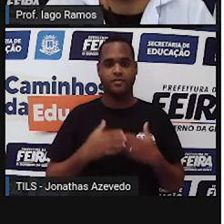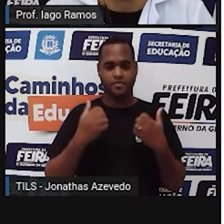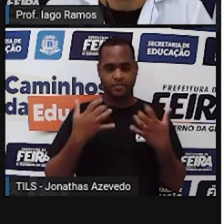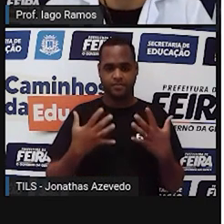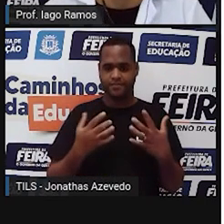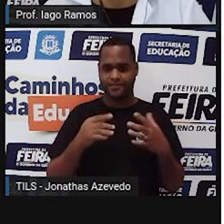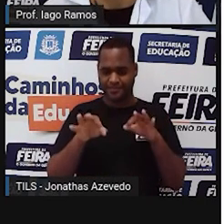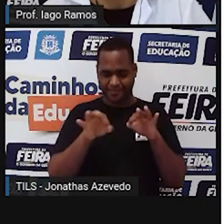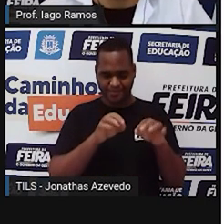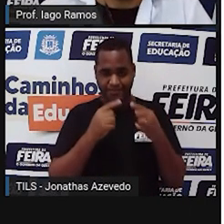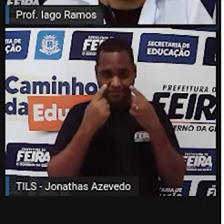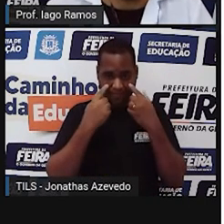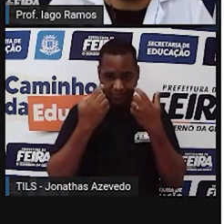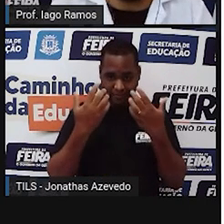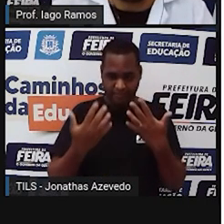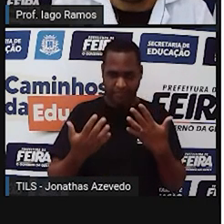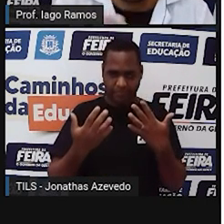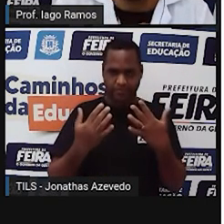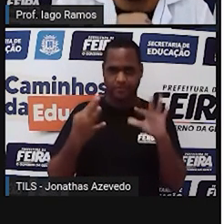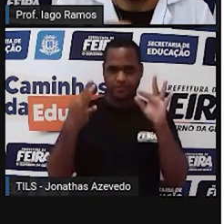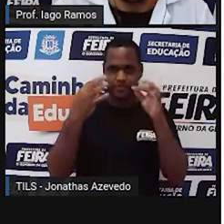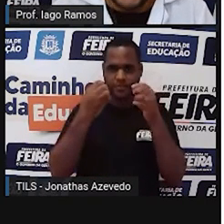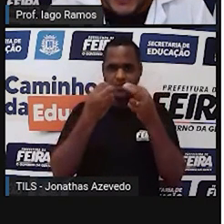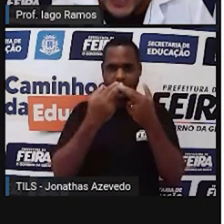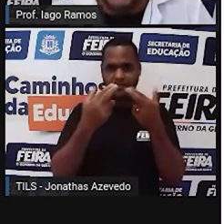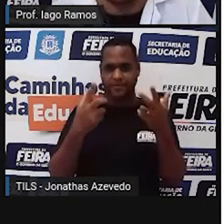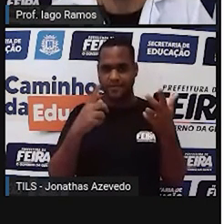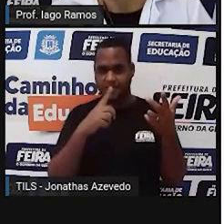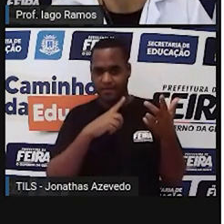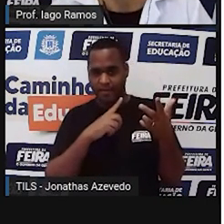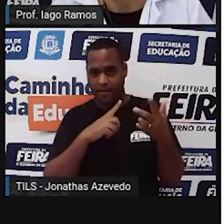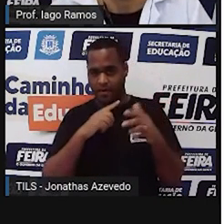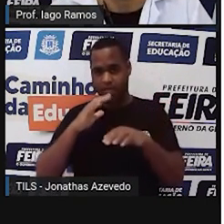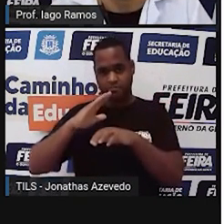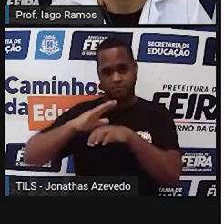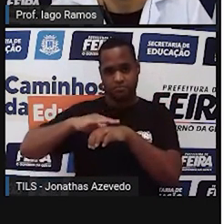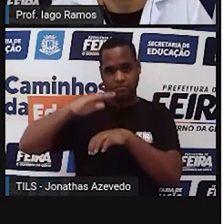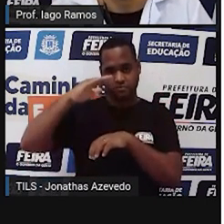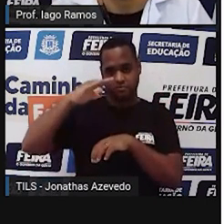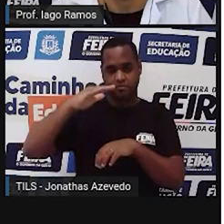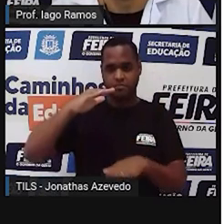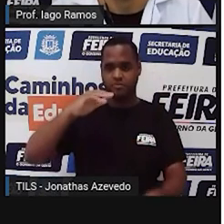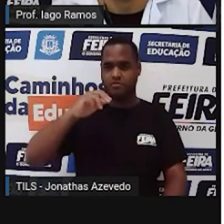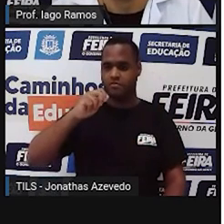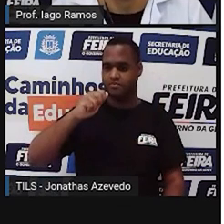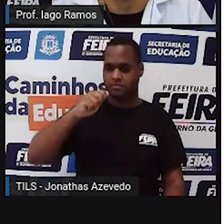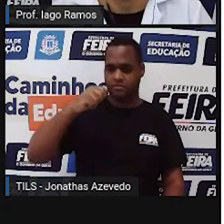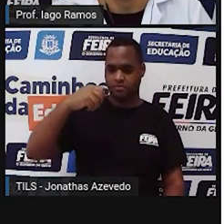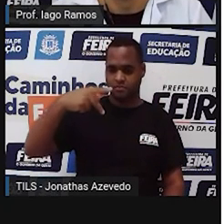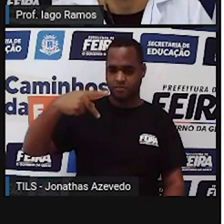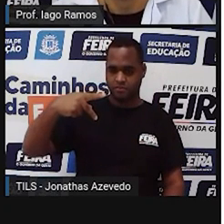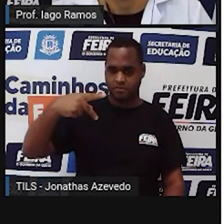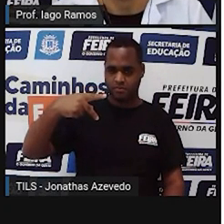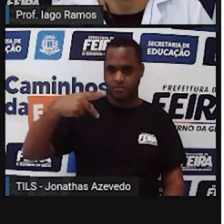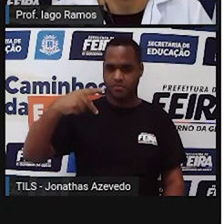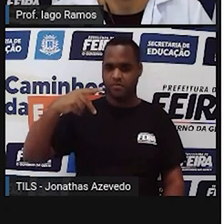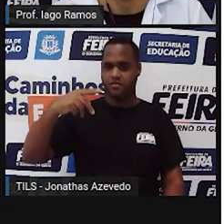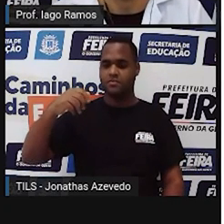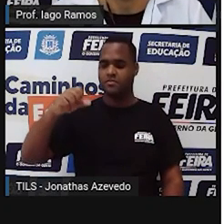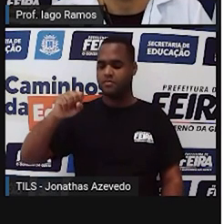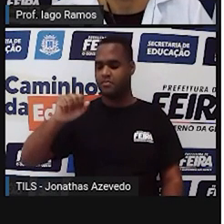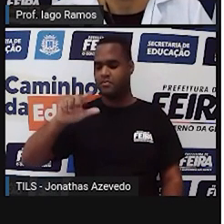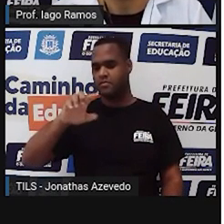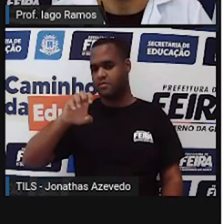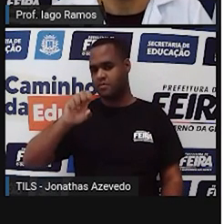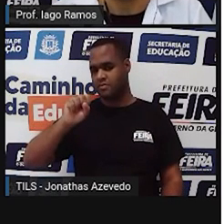pelo que a gente vê aí, de todas, né? A maior é a de Apolônio Salles.